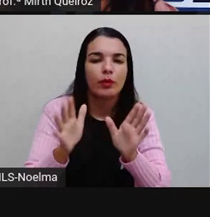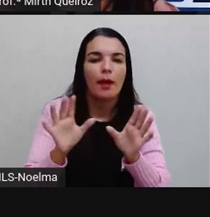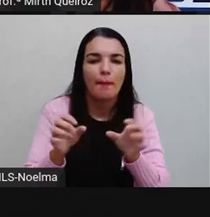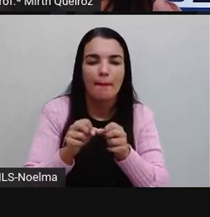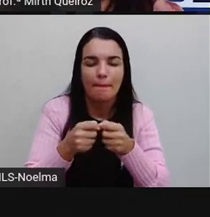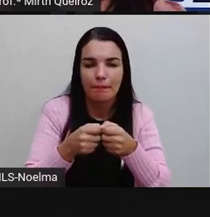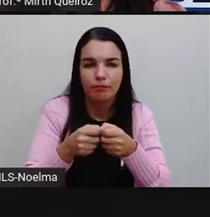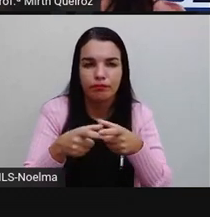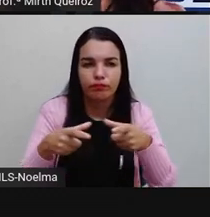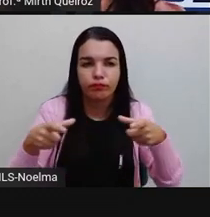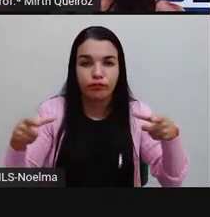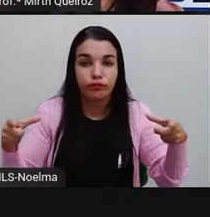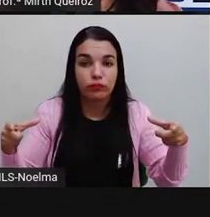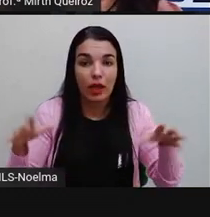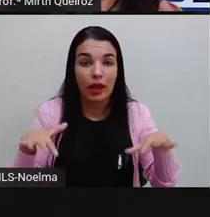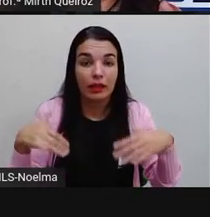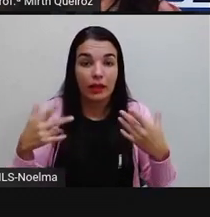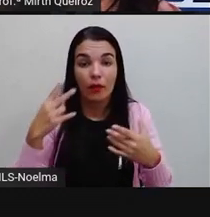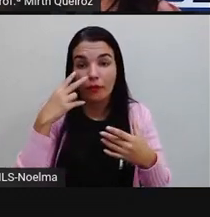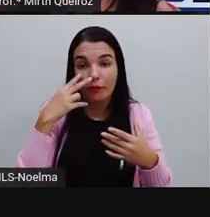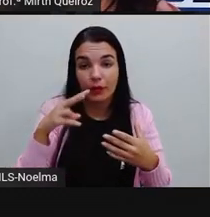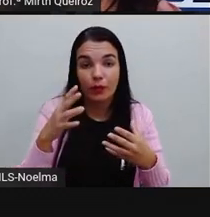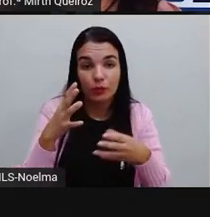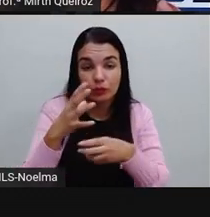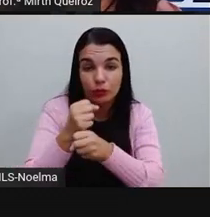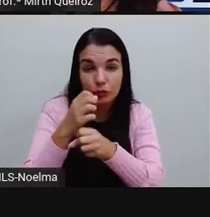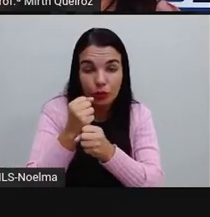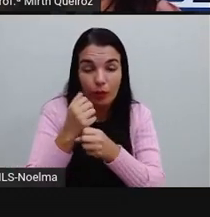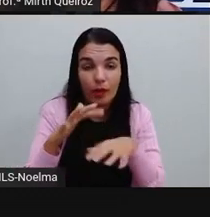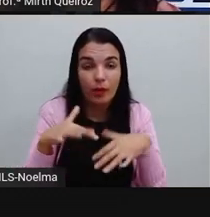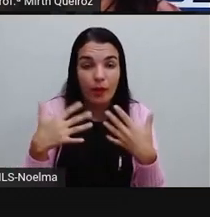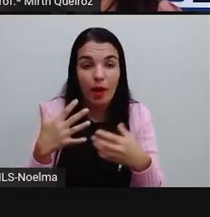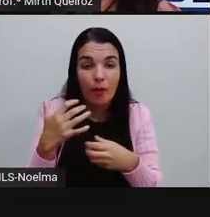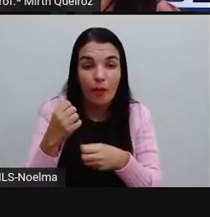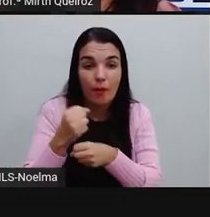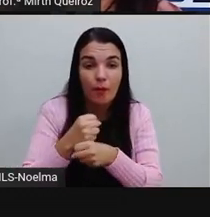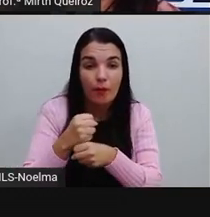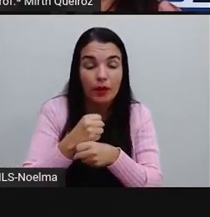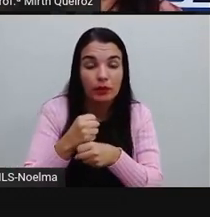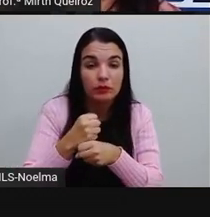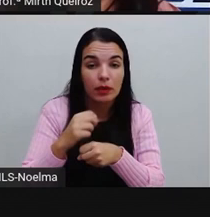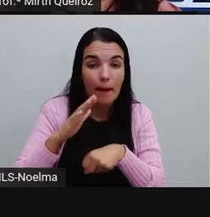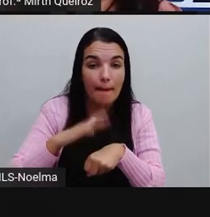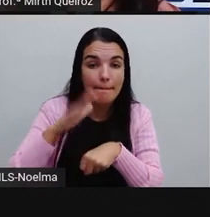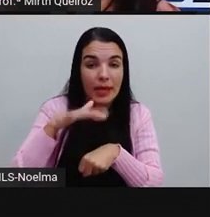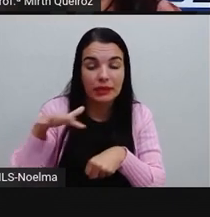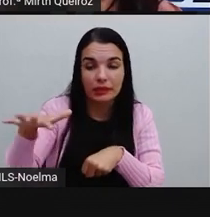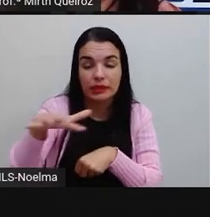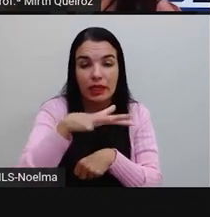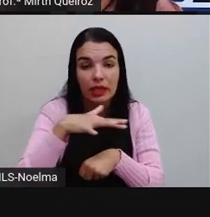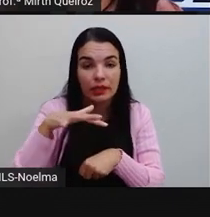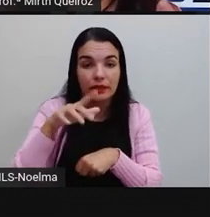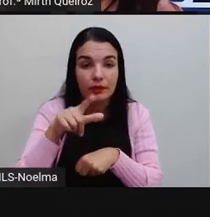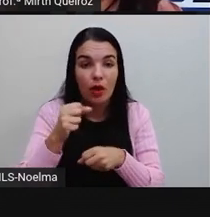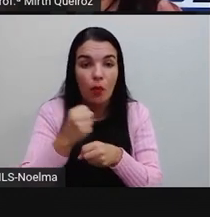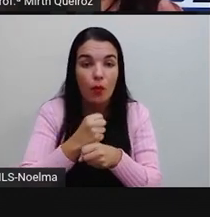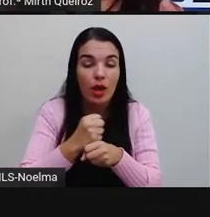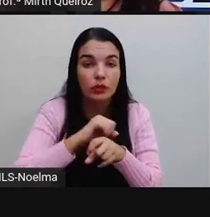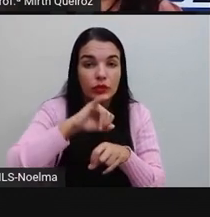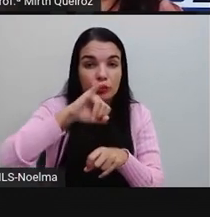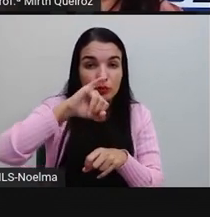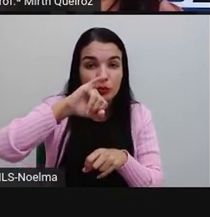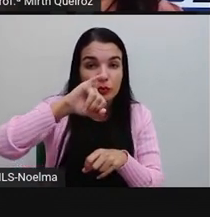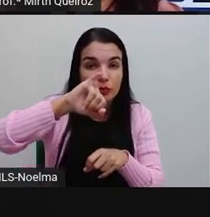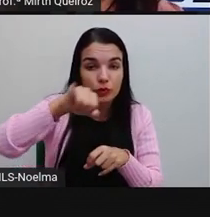desmatamentos? Quais seriam aí os anos em houveram maiores desmatamentos? Nós tivemos aí o ano